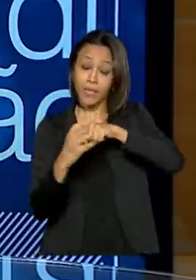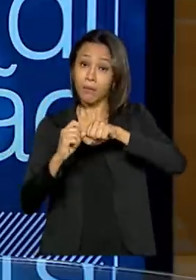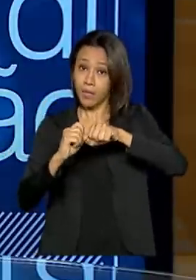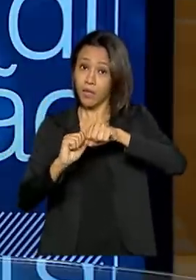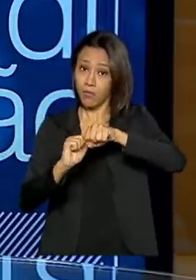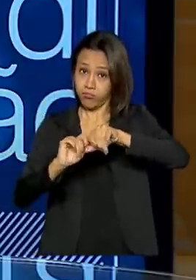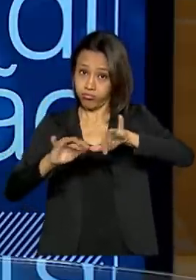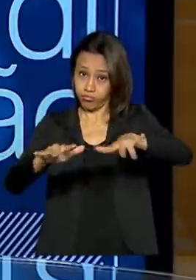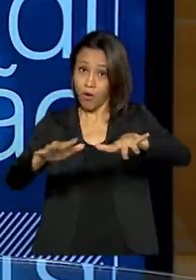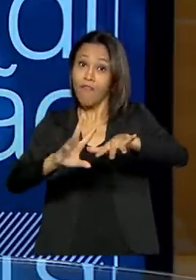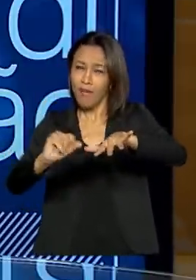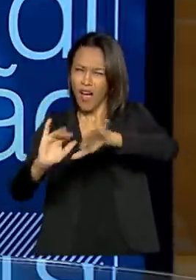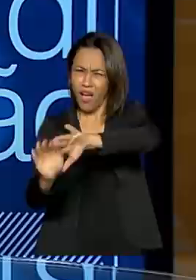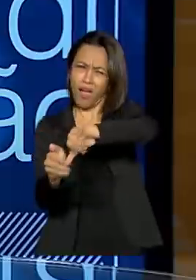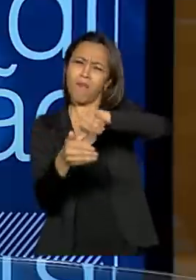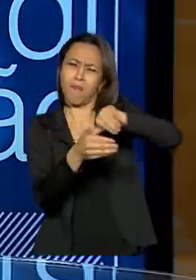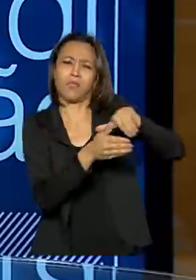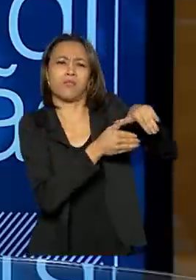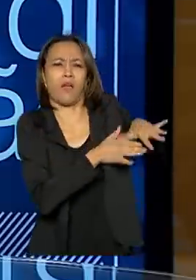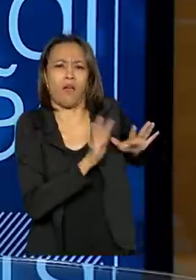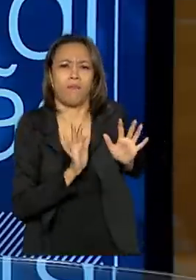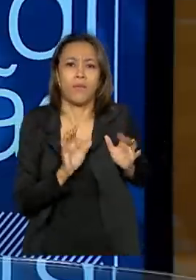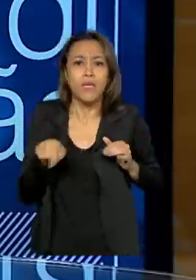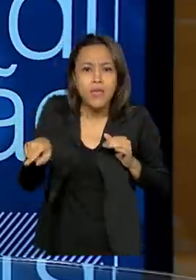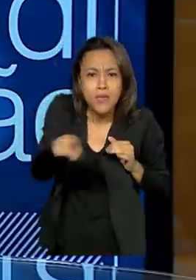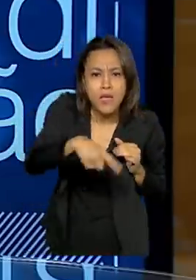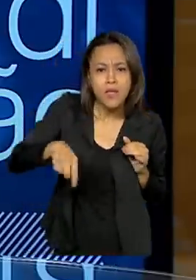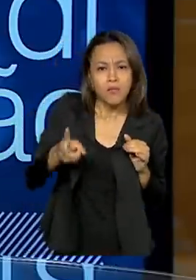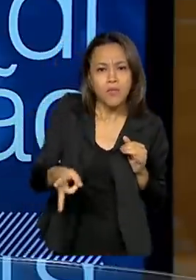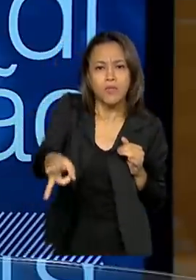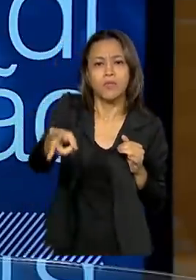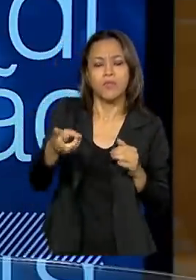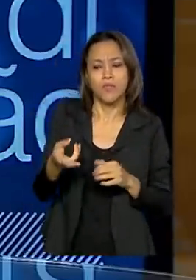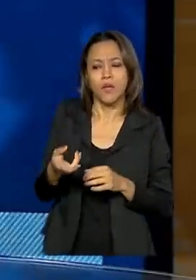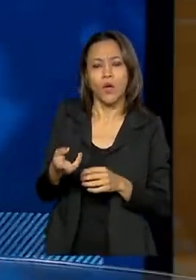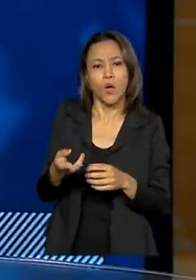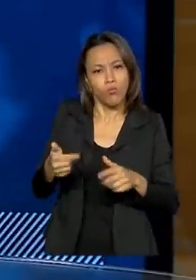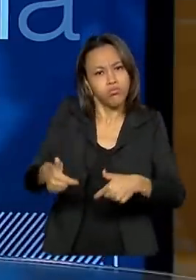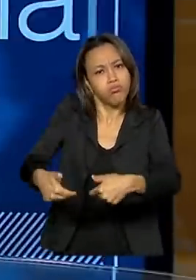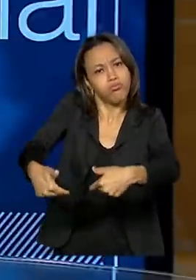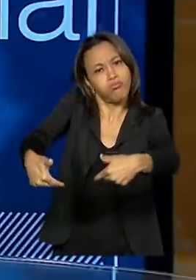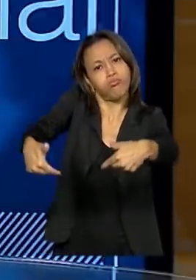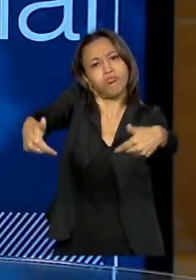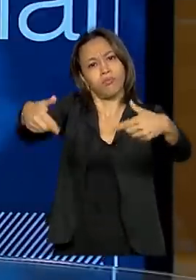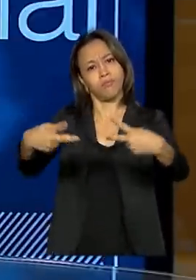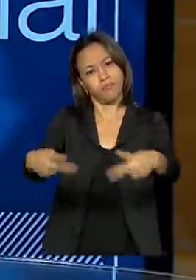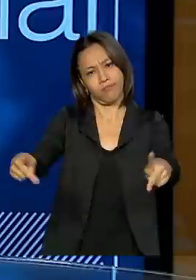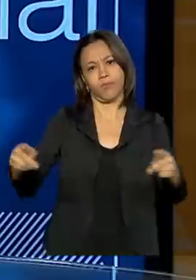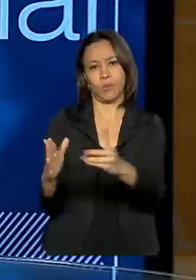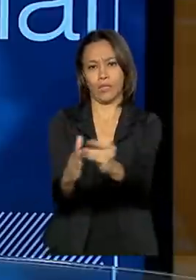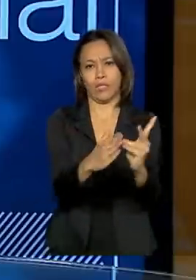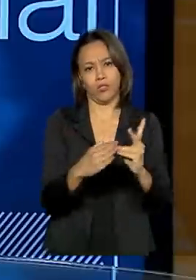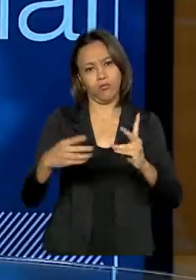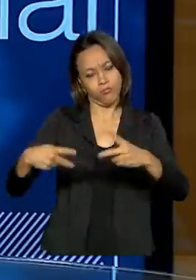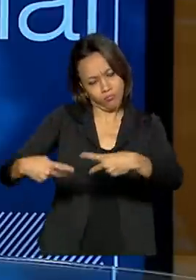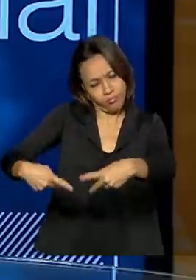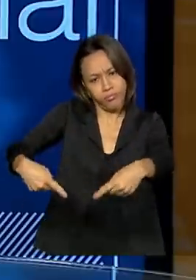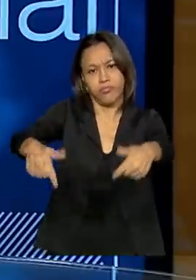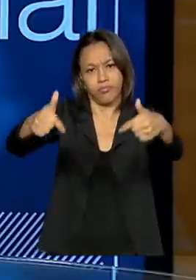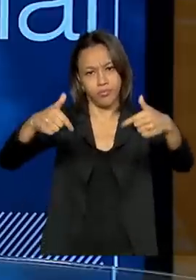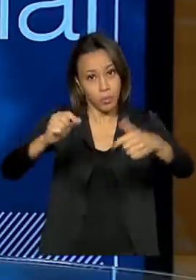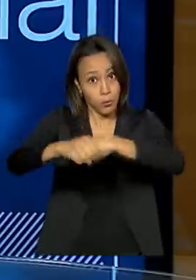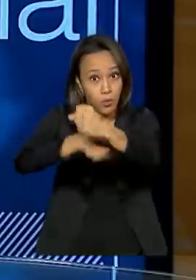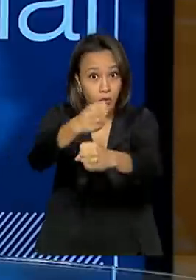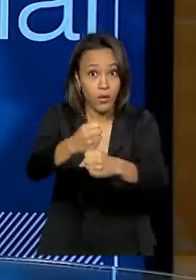e eles têm que estar fortalecidos no etno-desenvolvimento, para que possam caminhar com as próprias pernas. Isso já a partir do ano que vem.